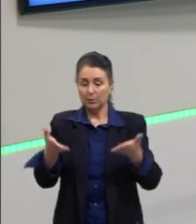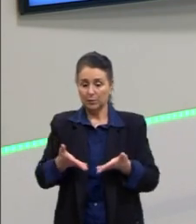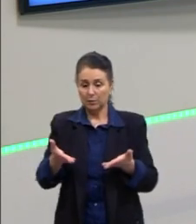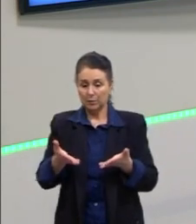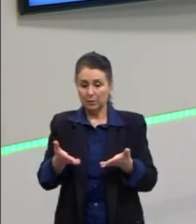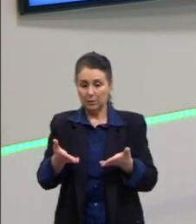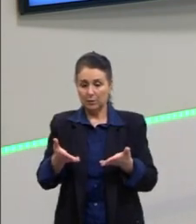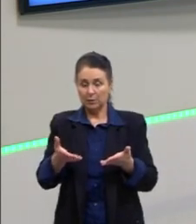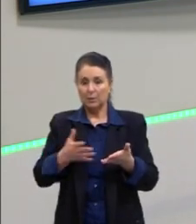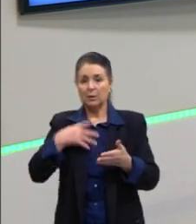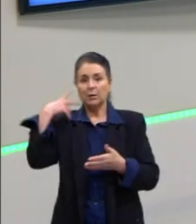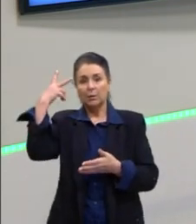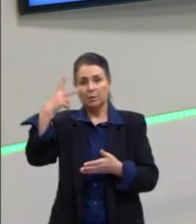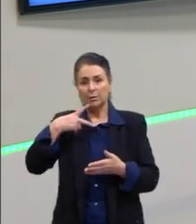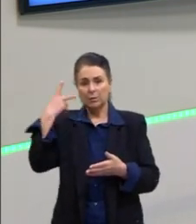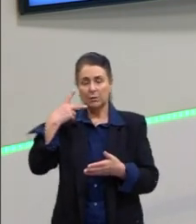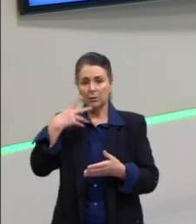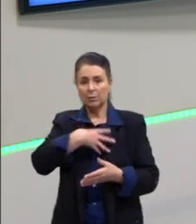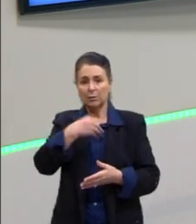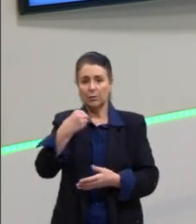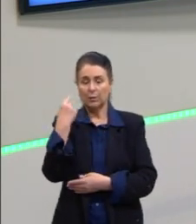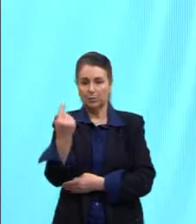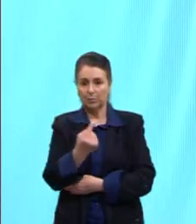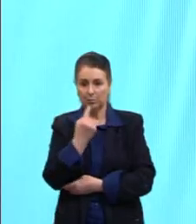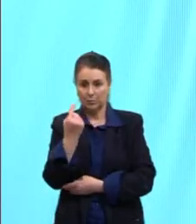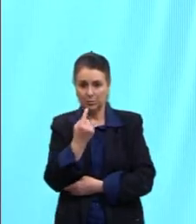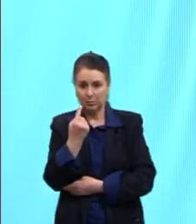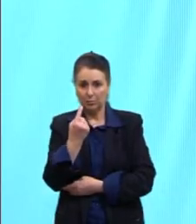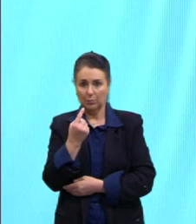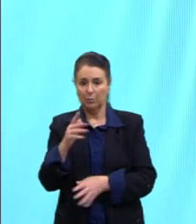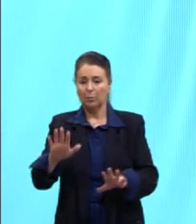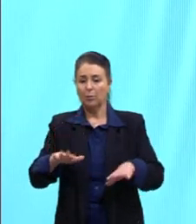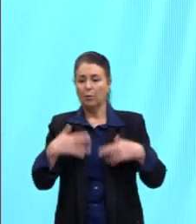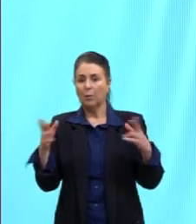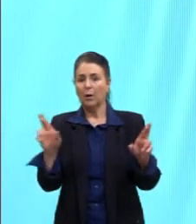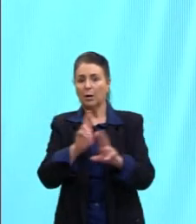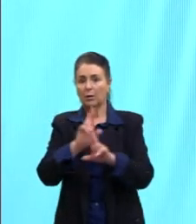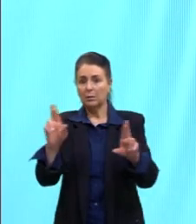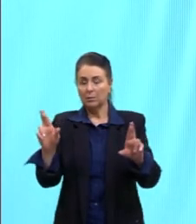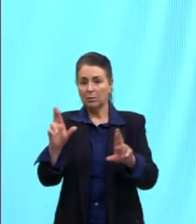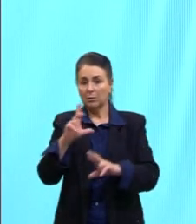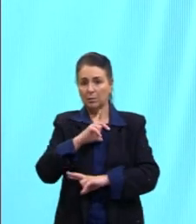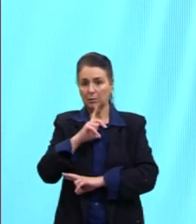sobre essa política de filho único, né, qual a relação aí que nós temos,